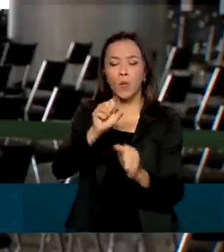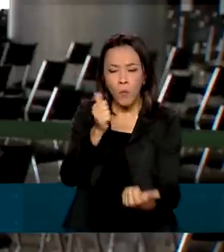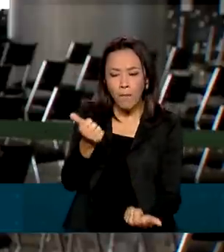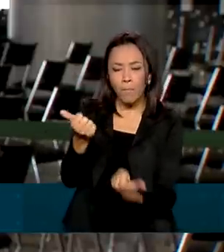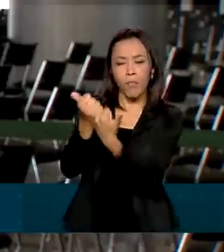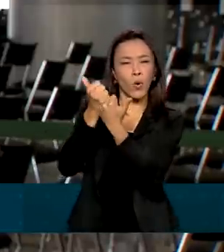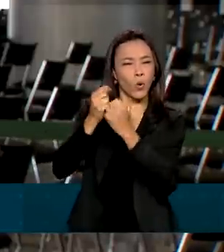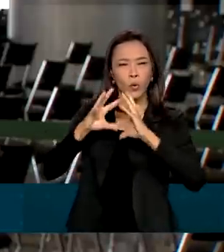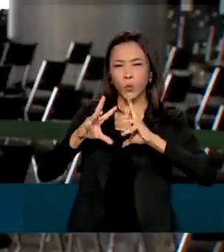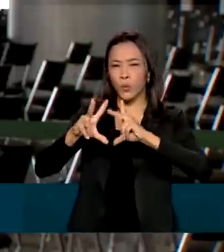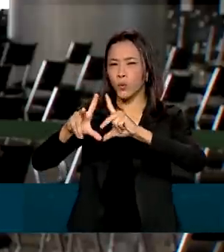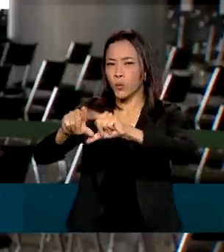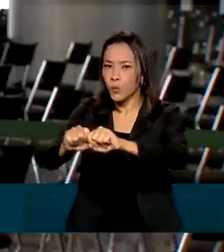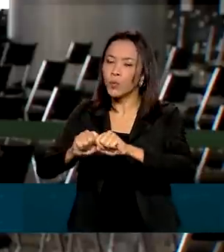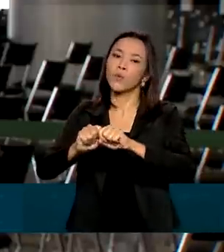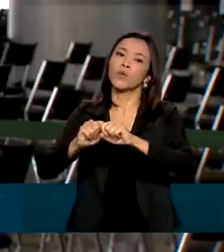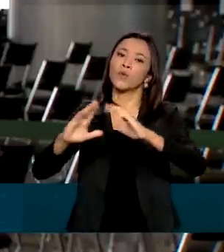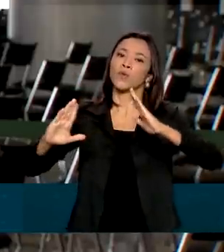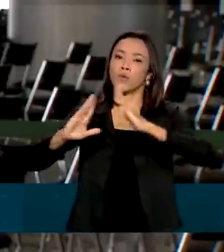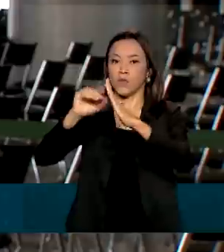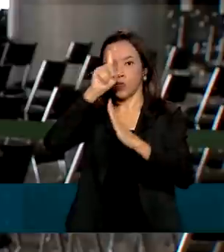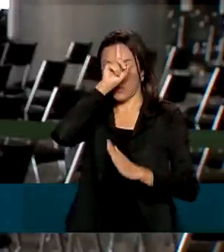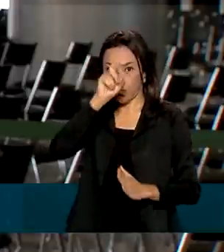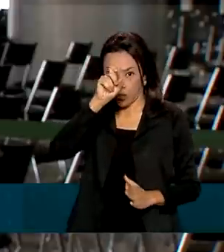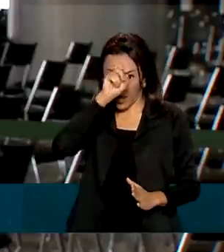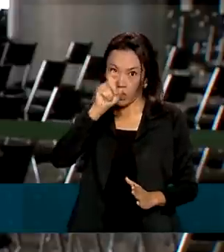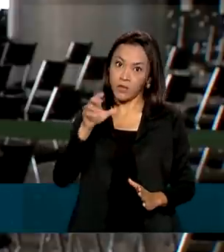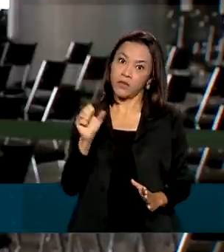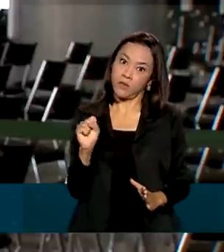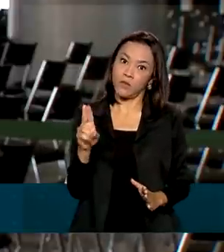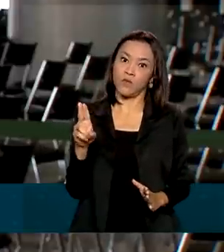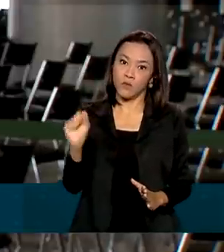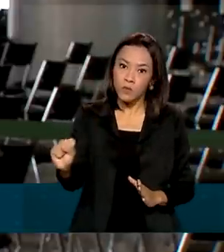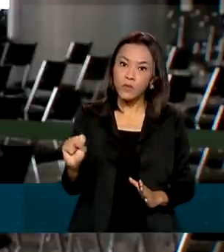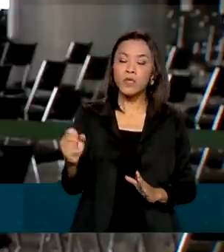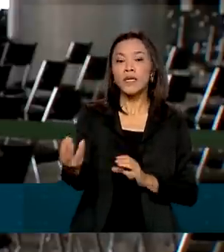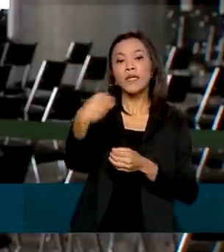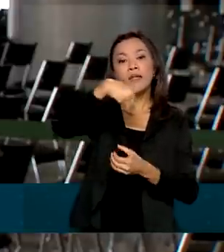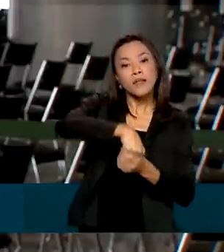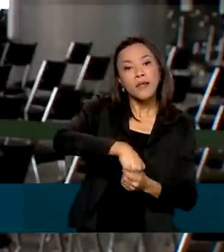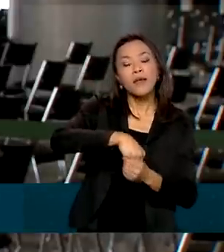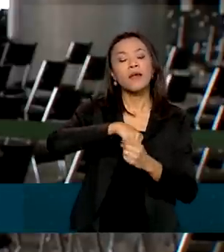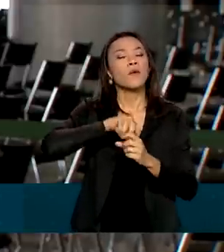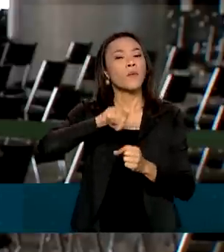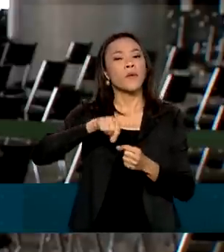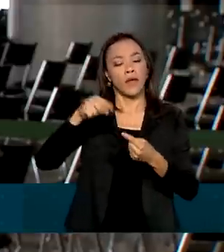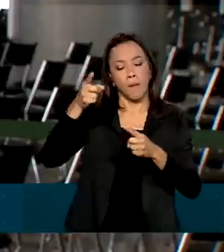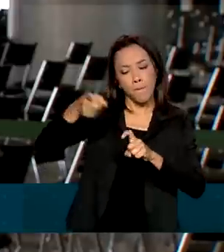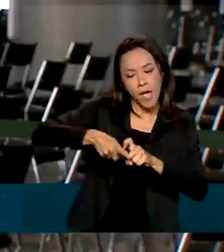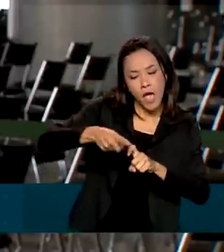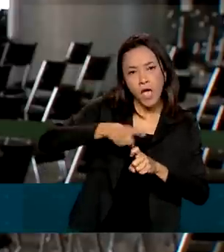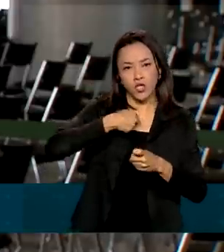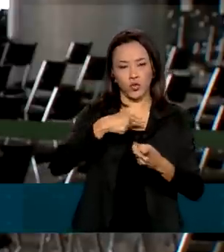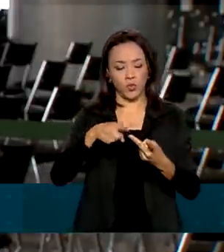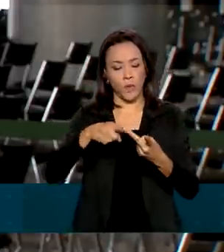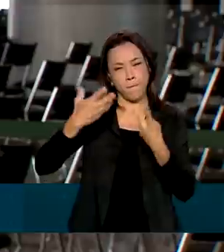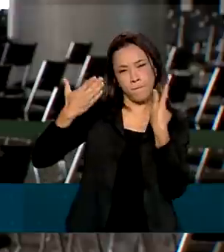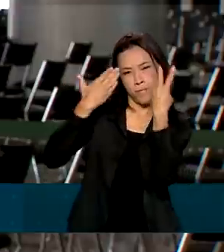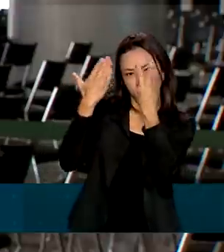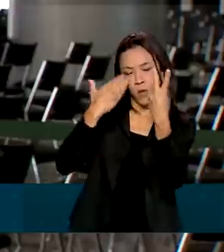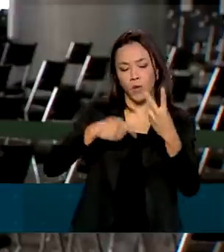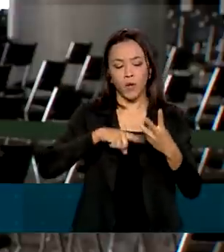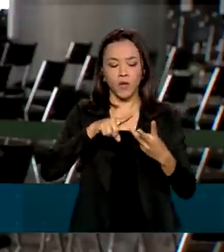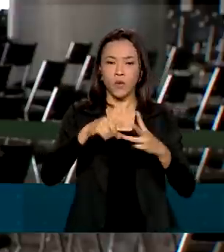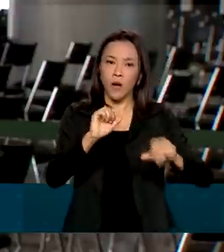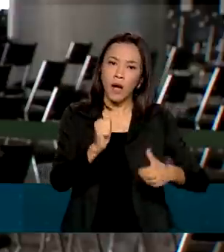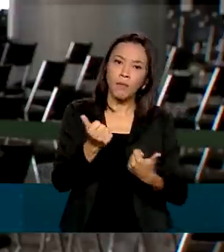Sistema Único de Saúde, no SUS, e que deve incluir dentro desse atendimento o atendimento médico e também psicológico, assistência